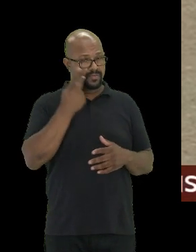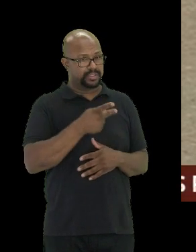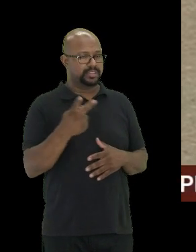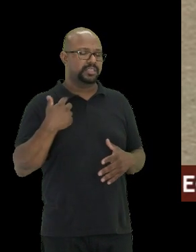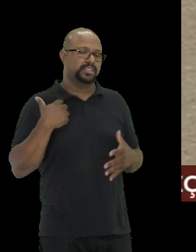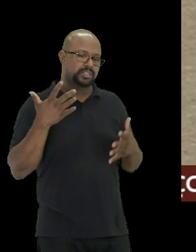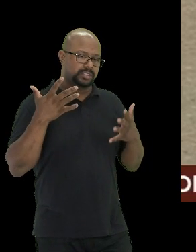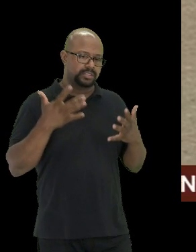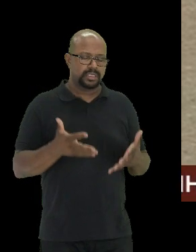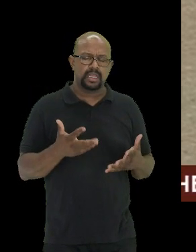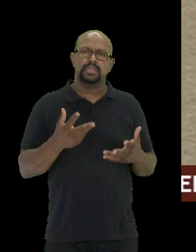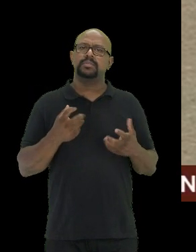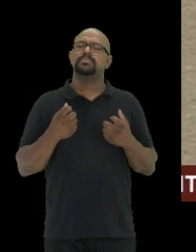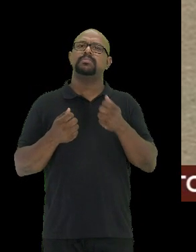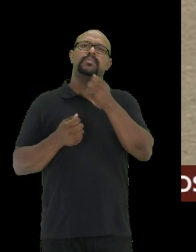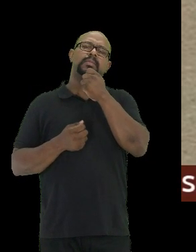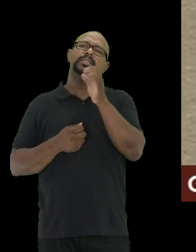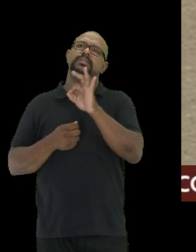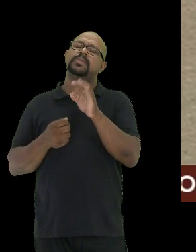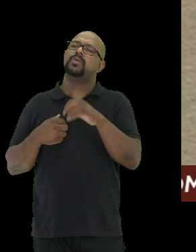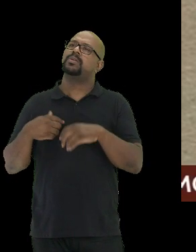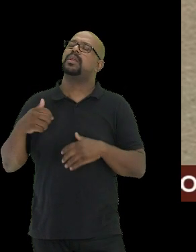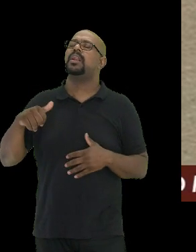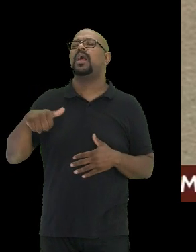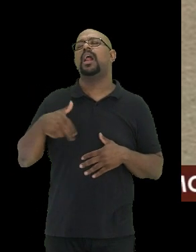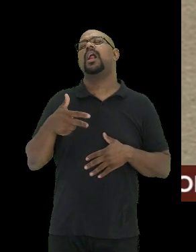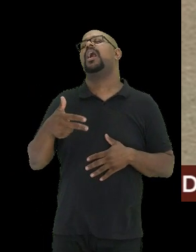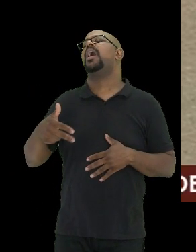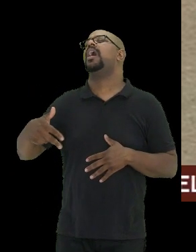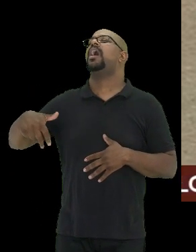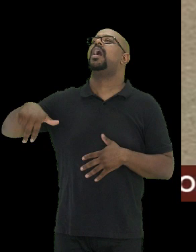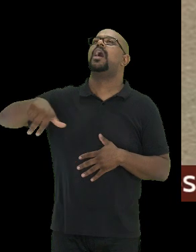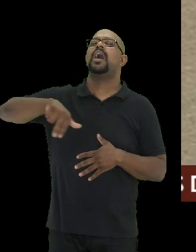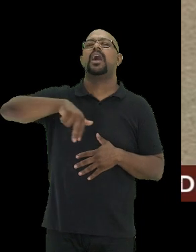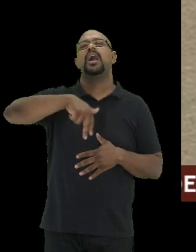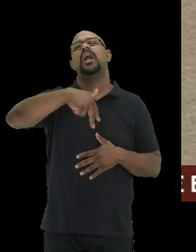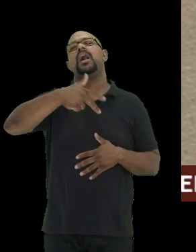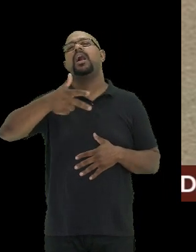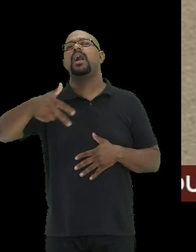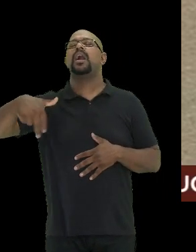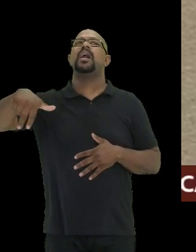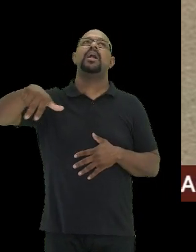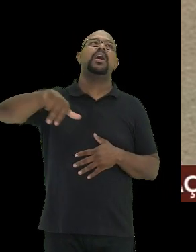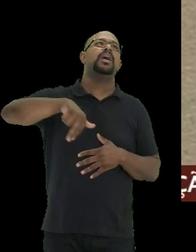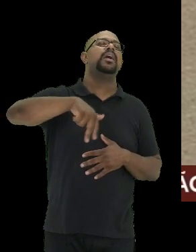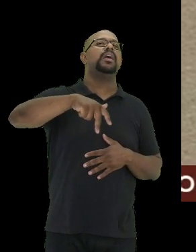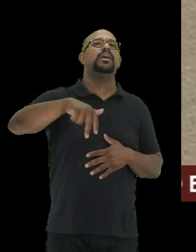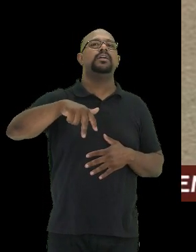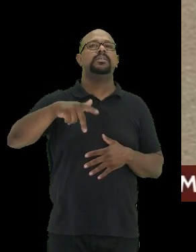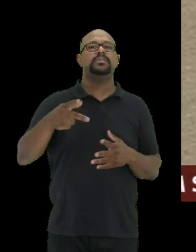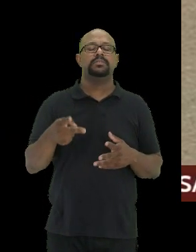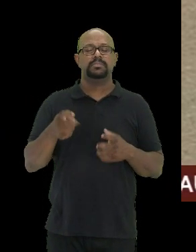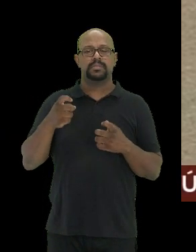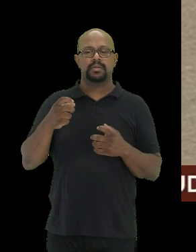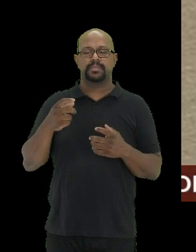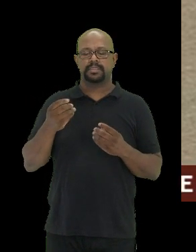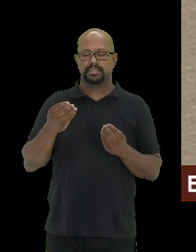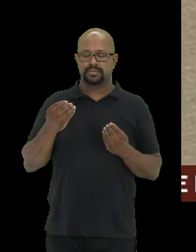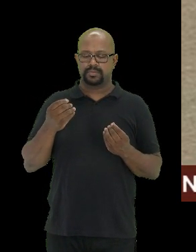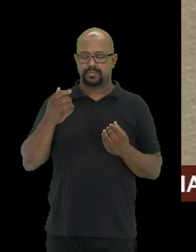ele sem perceber, quando ele percorre todas as dependências do projeto, ele acaba tendo